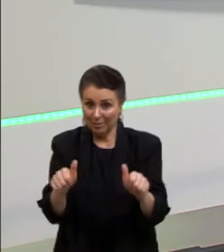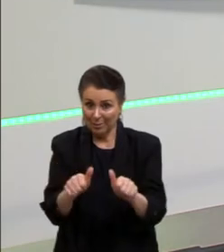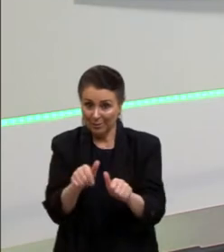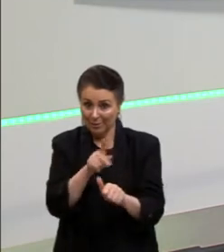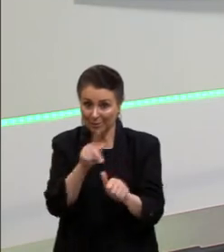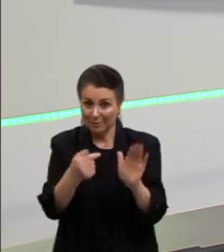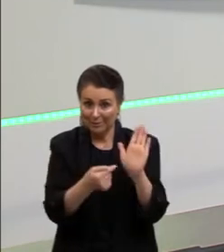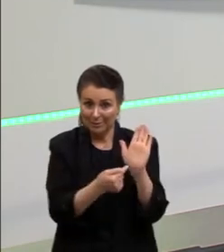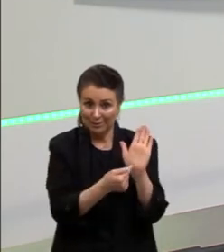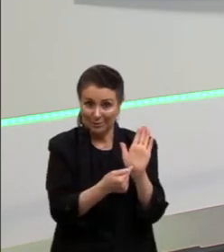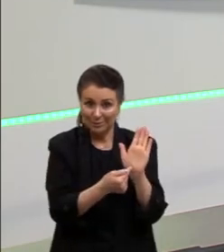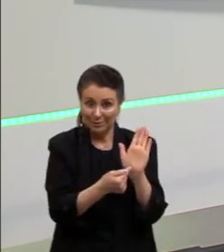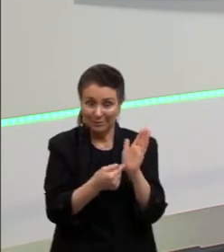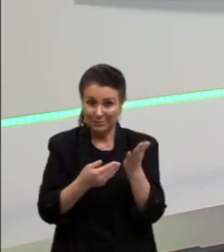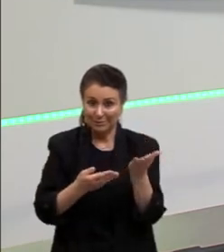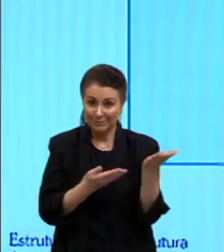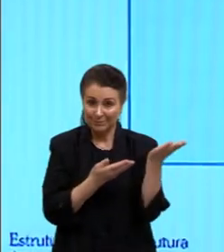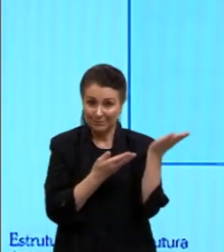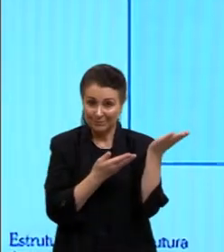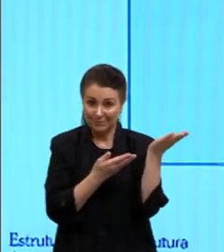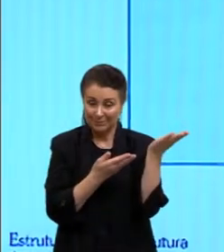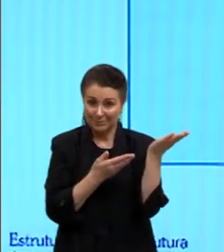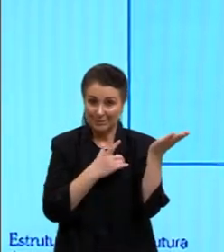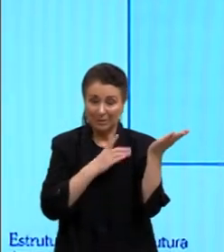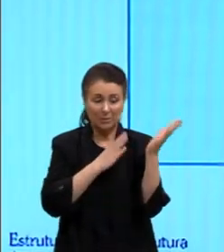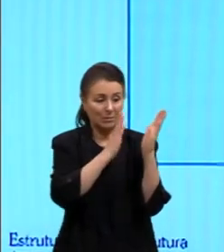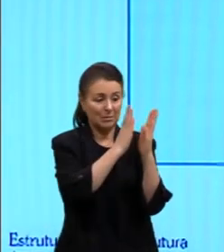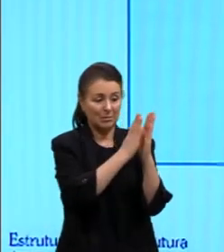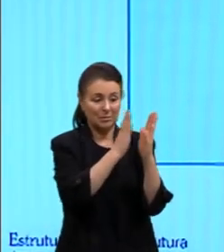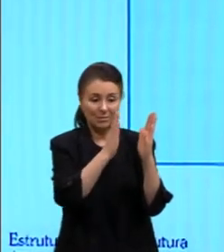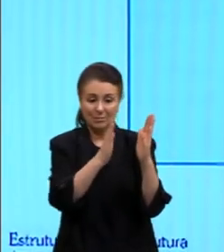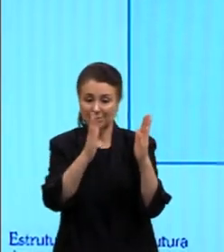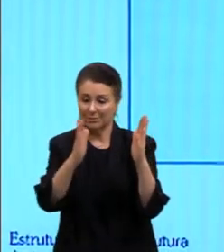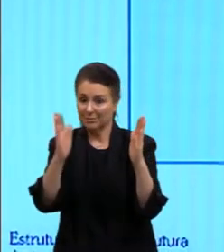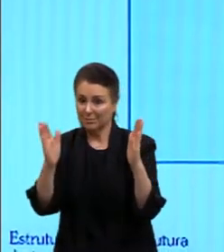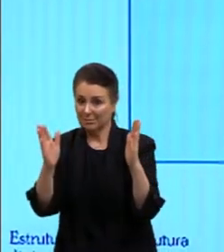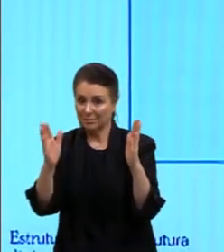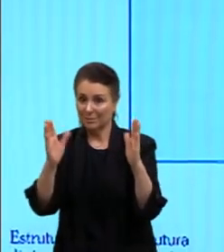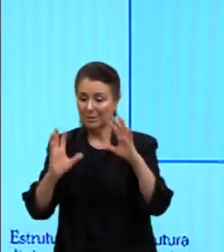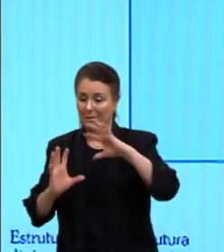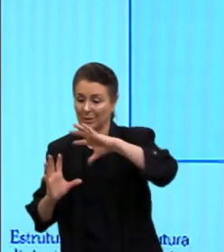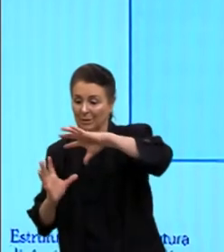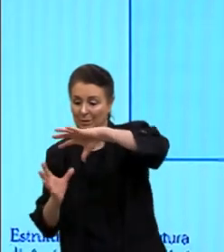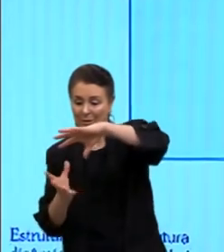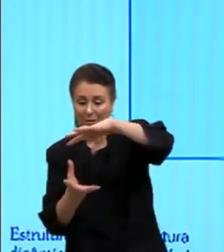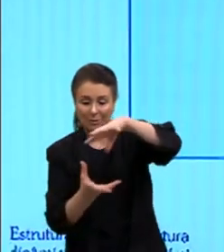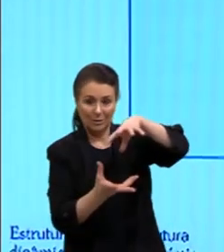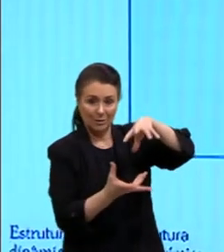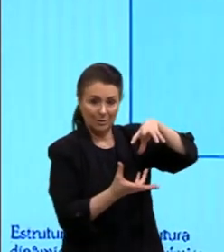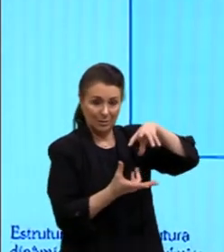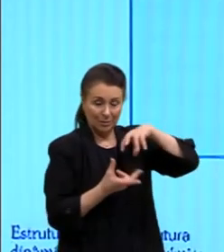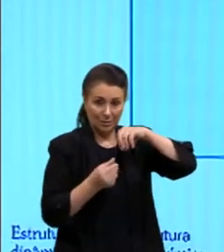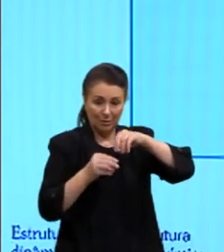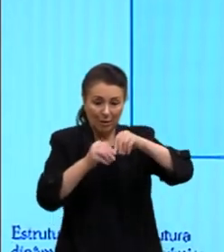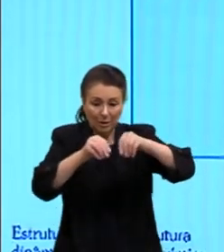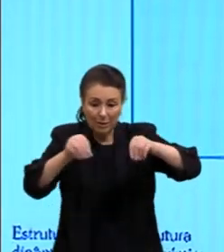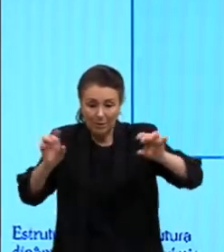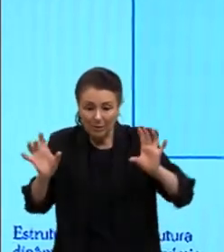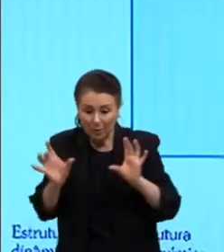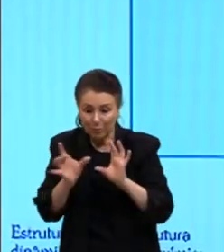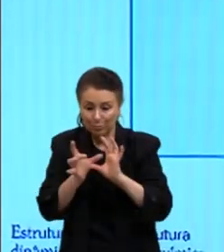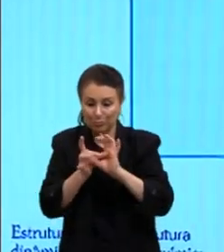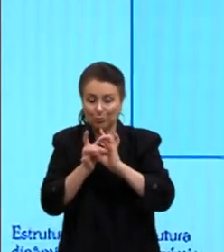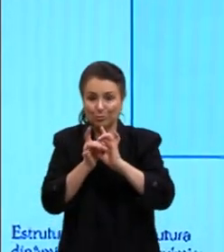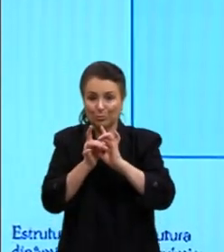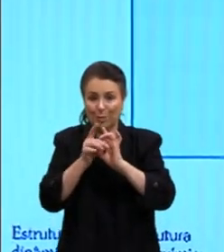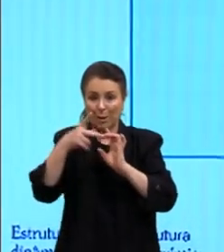as diferentes etapas aí do nosso planeta. Nós tivemos o Pangeia, que era toda a massa terrestre, né, unida, certo?